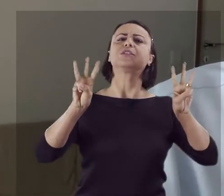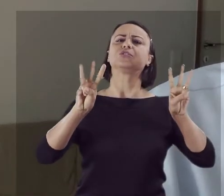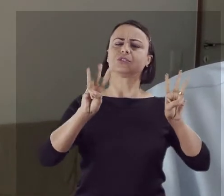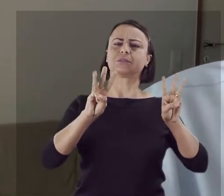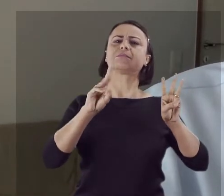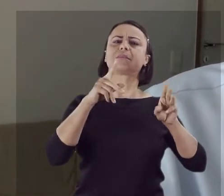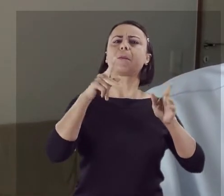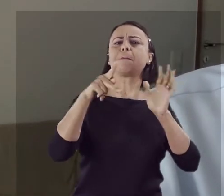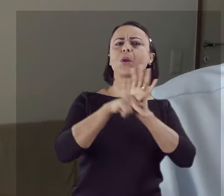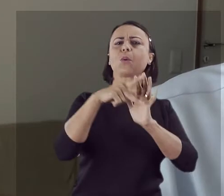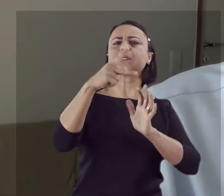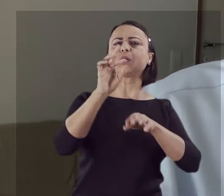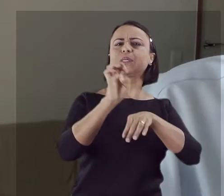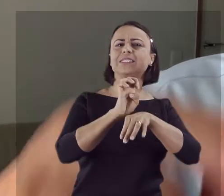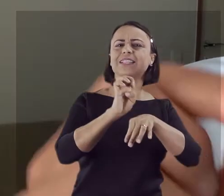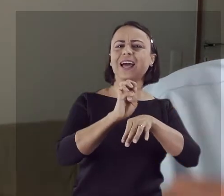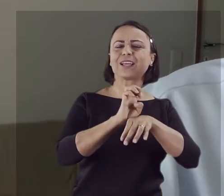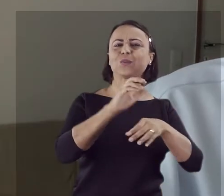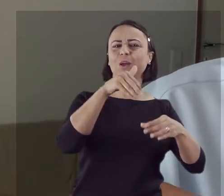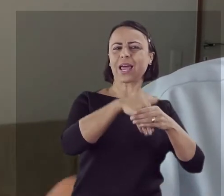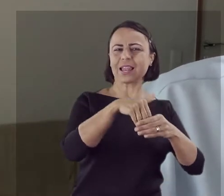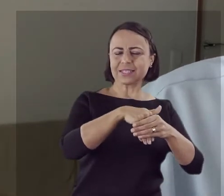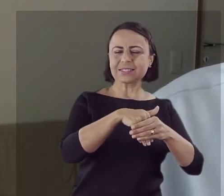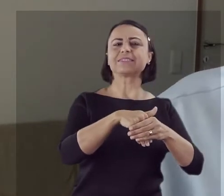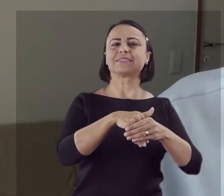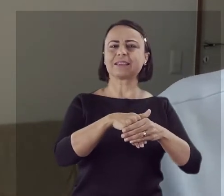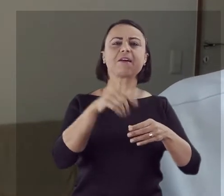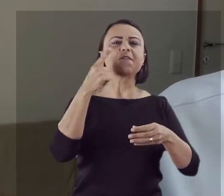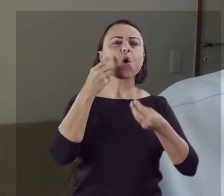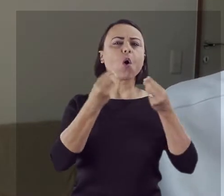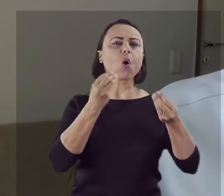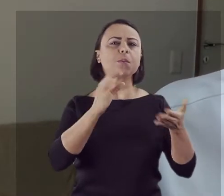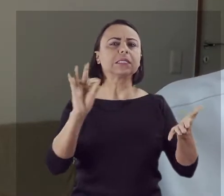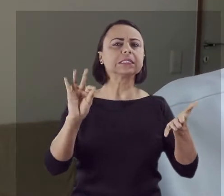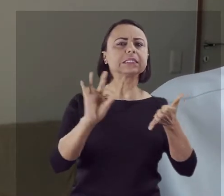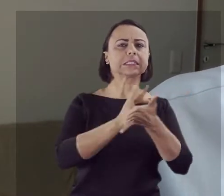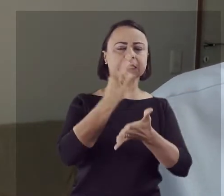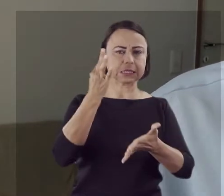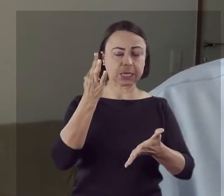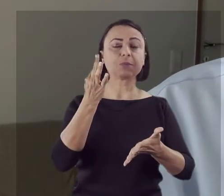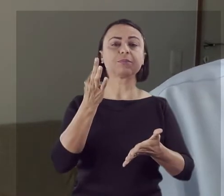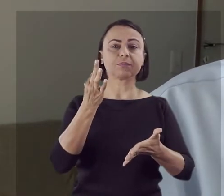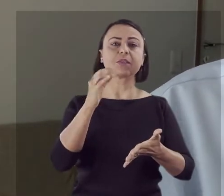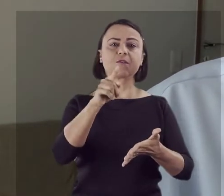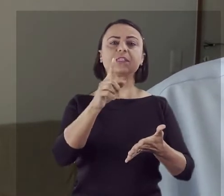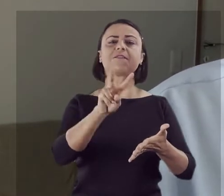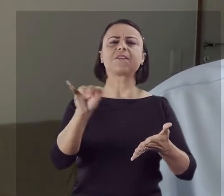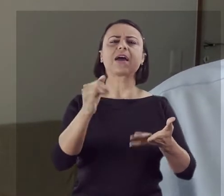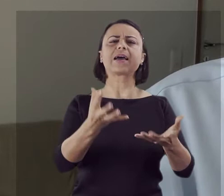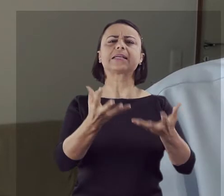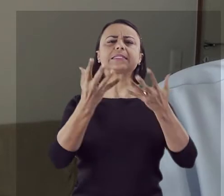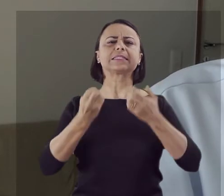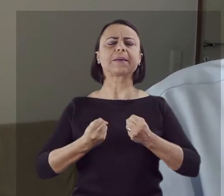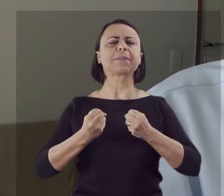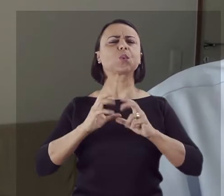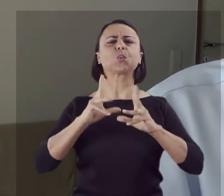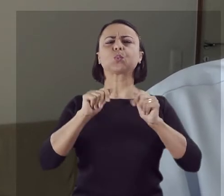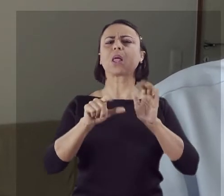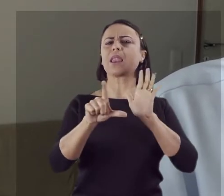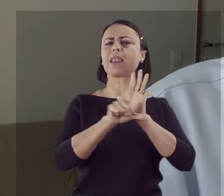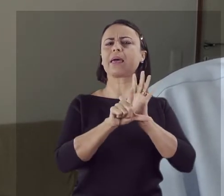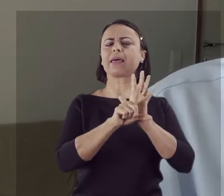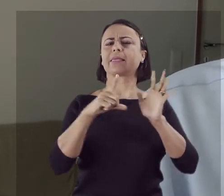Eleitoral do seu Estado e veja como fazer sua inscrição. Você receberá tudo o que a lei